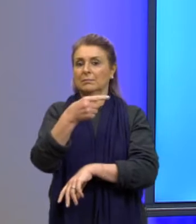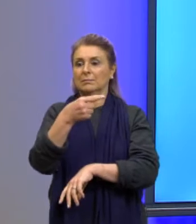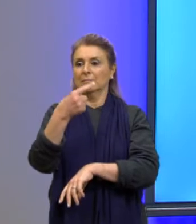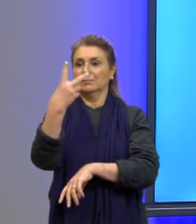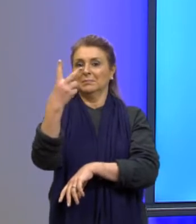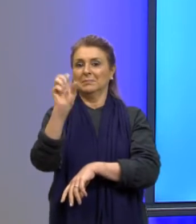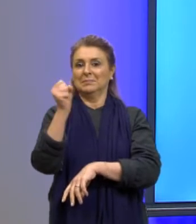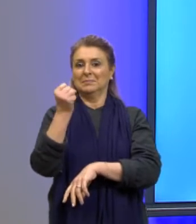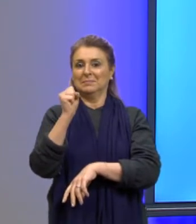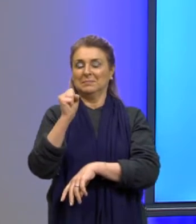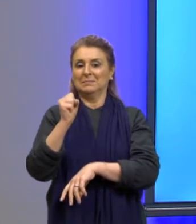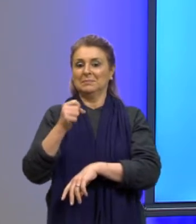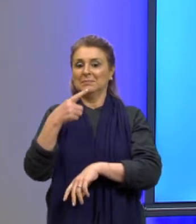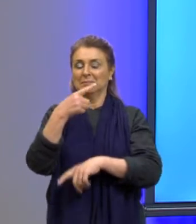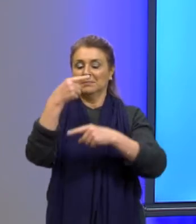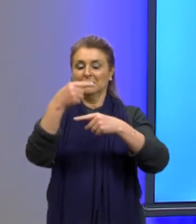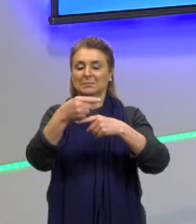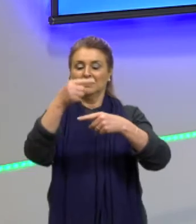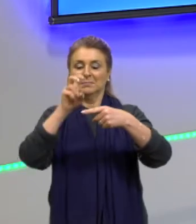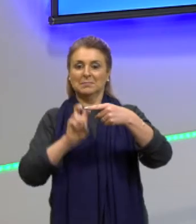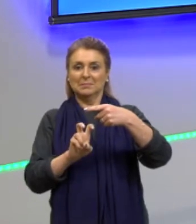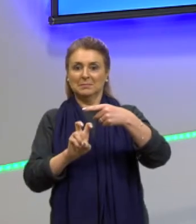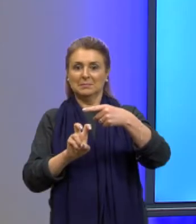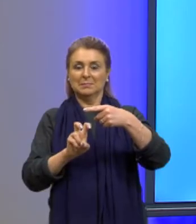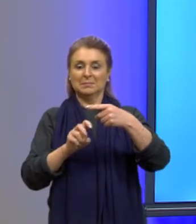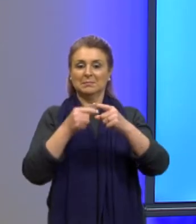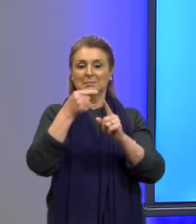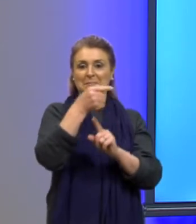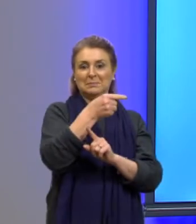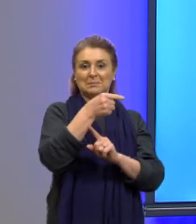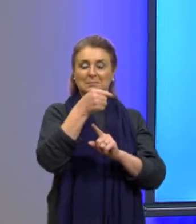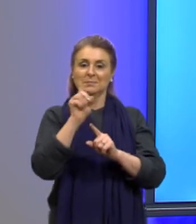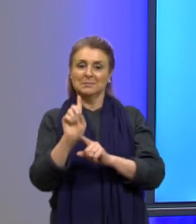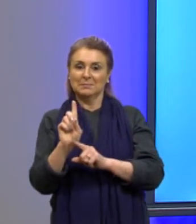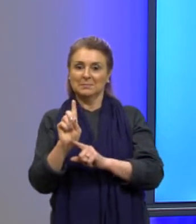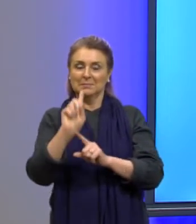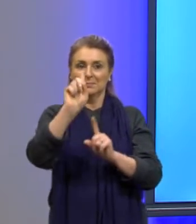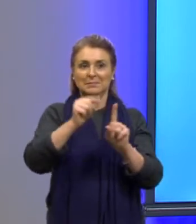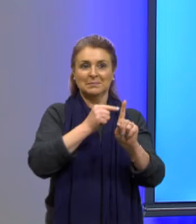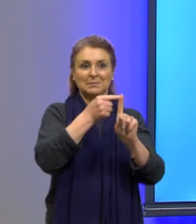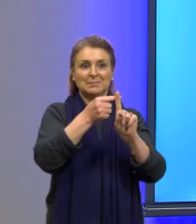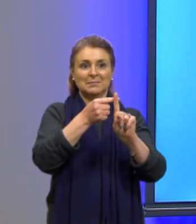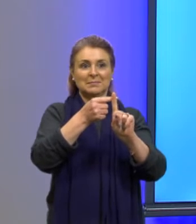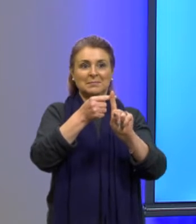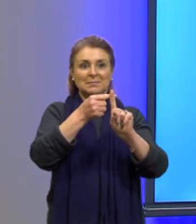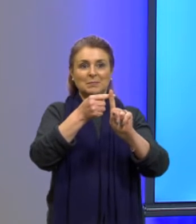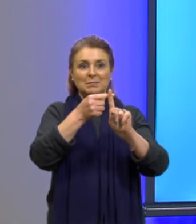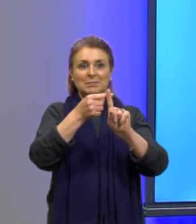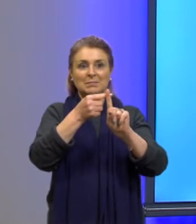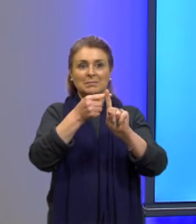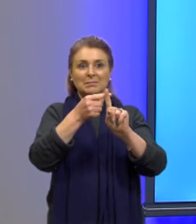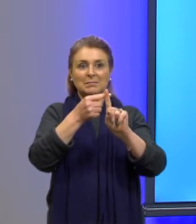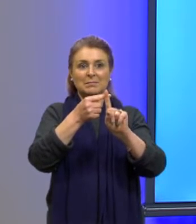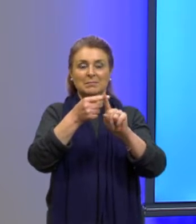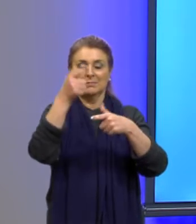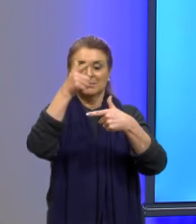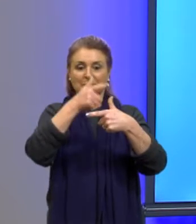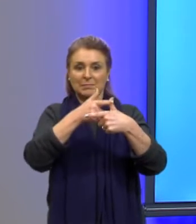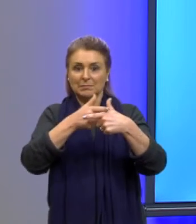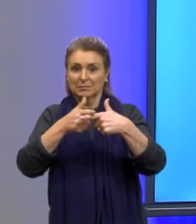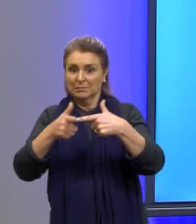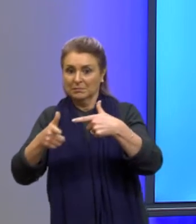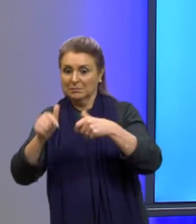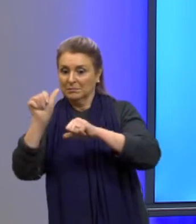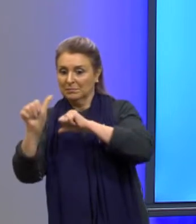menos 7 quintos a gente multiplica por menos 1 e nos sobra tudo positivo. Quem está dividindo vai passar